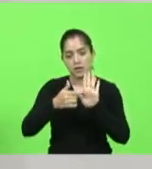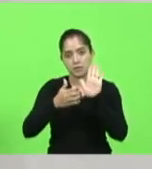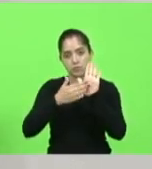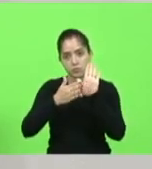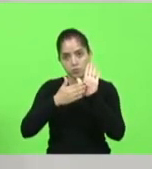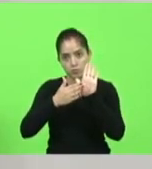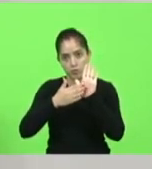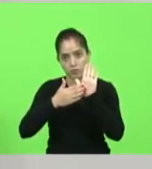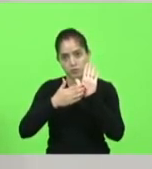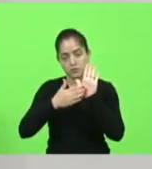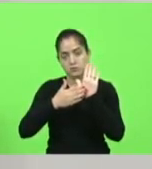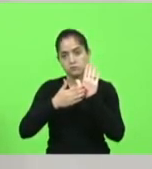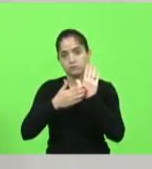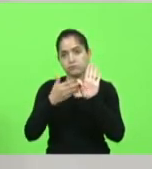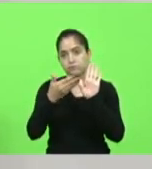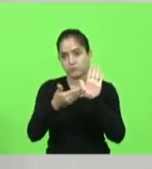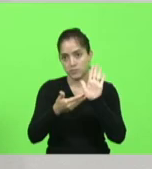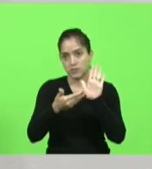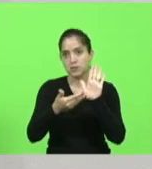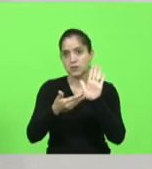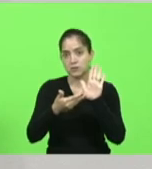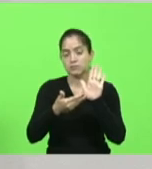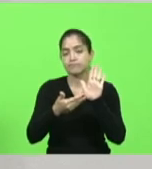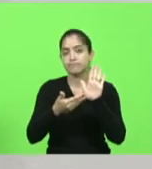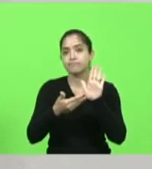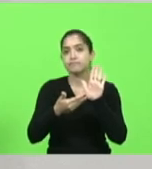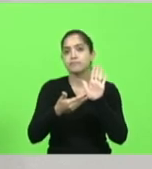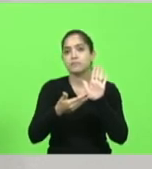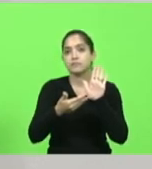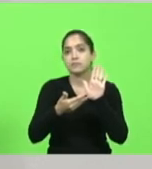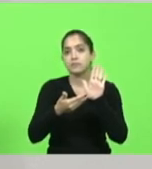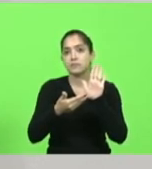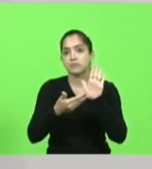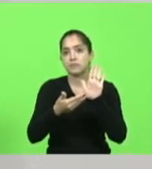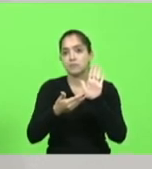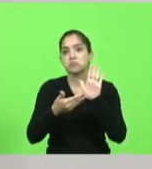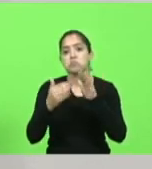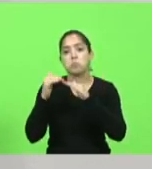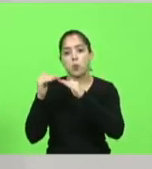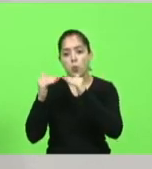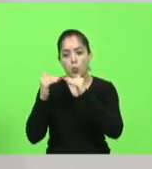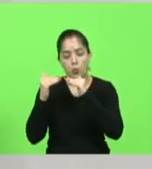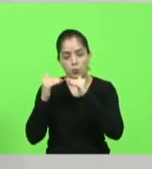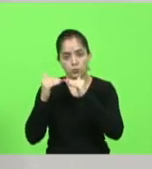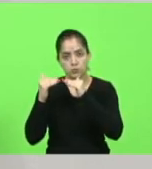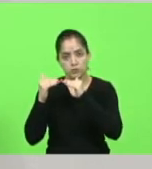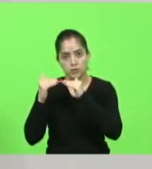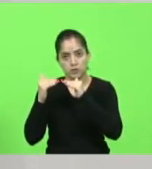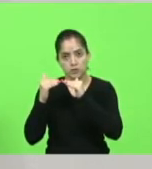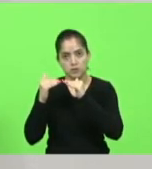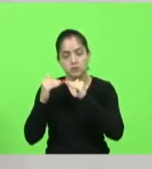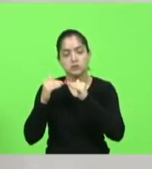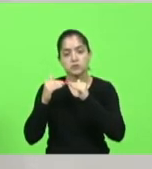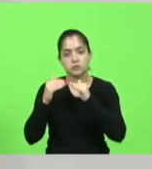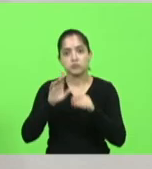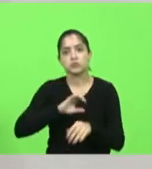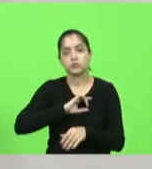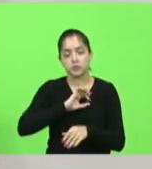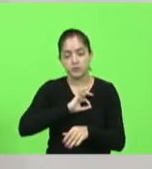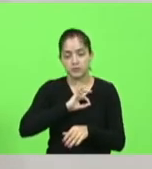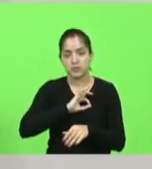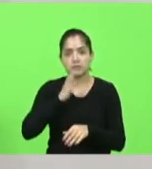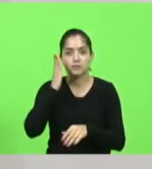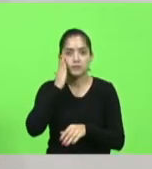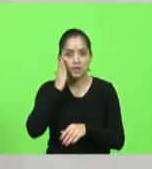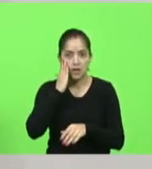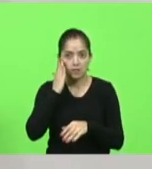governo, aqui está uma proposta de consenso dos policiais, que entendem que tem que fazer, aqui